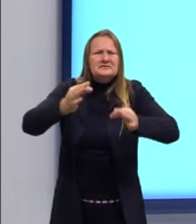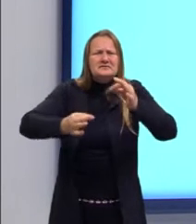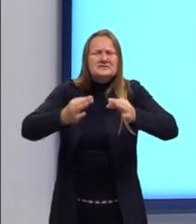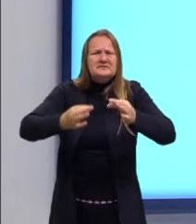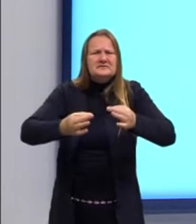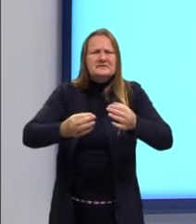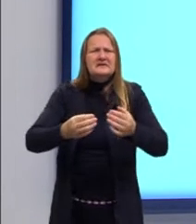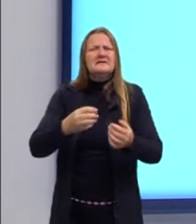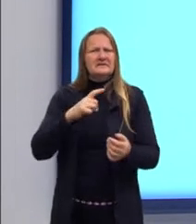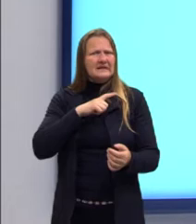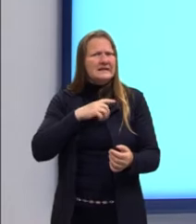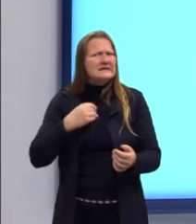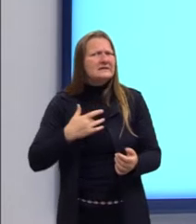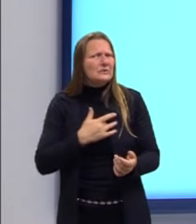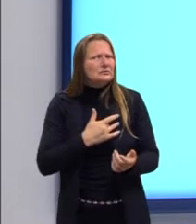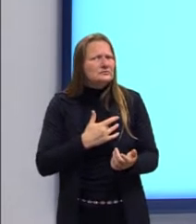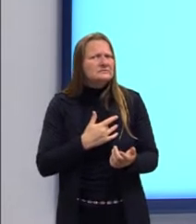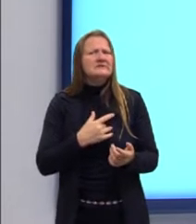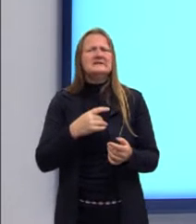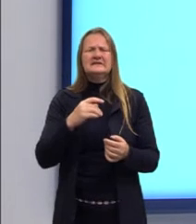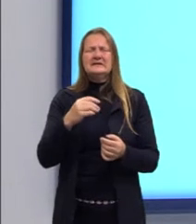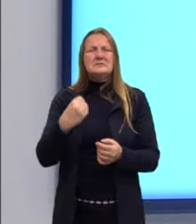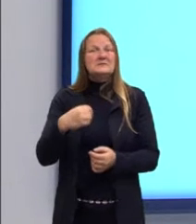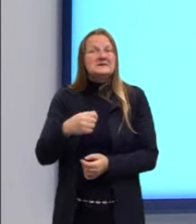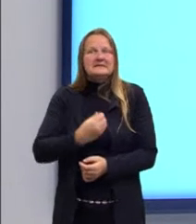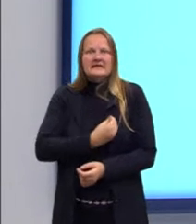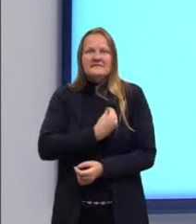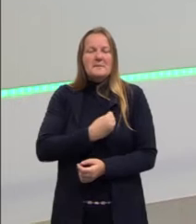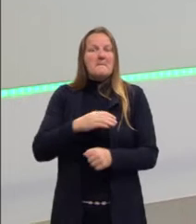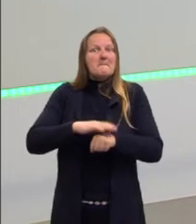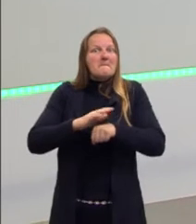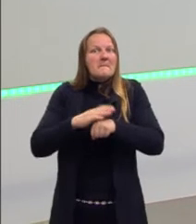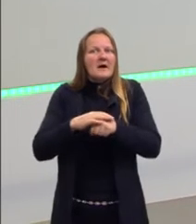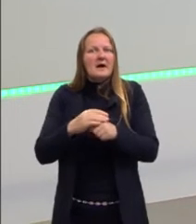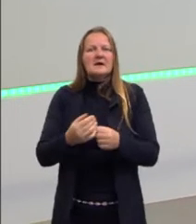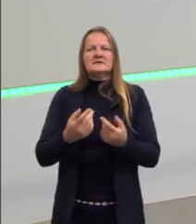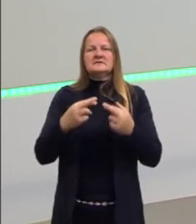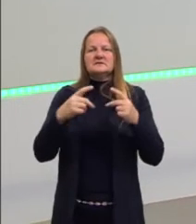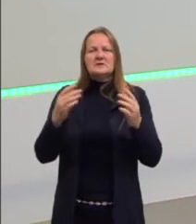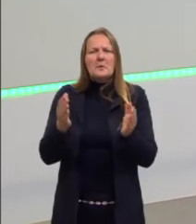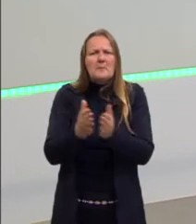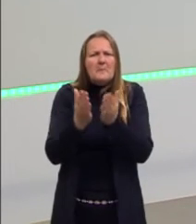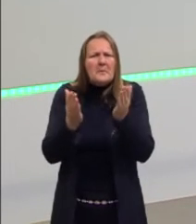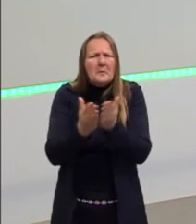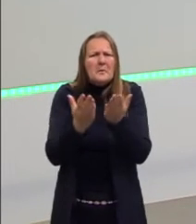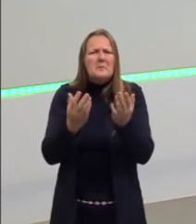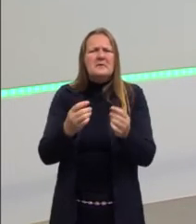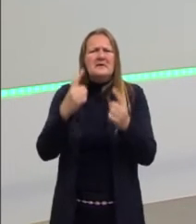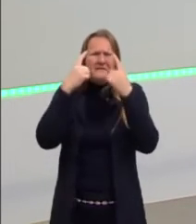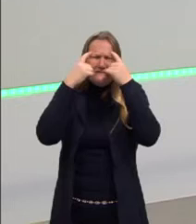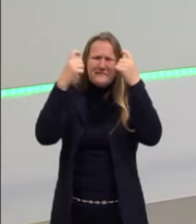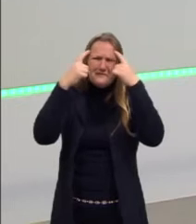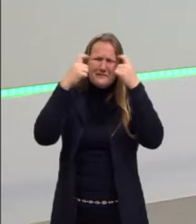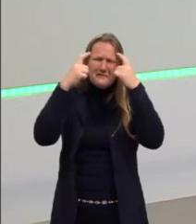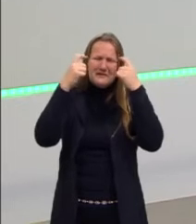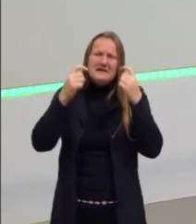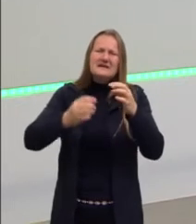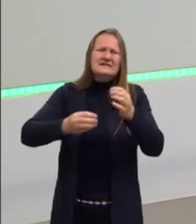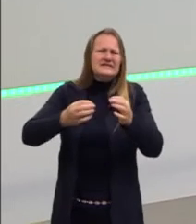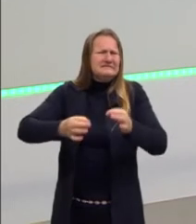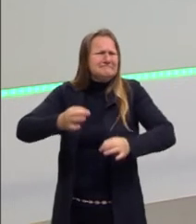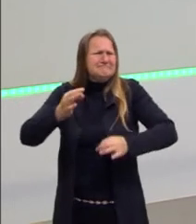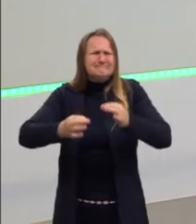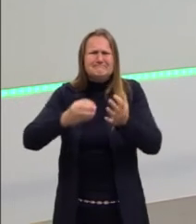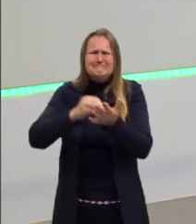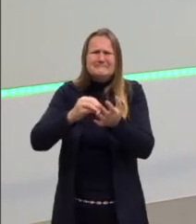está atrelado a se viver nessa sociedade com menos pobreza, violência e injustiça, Então, está